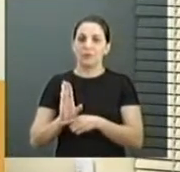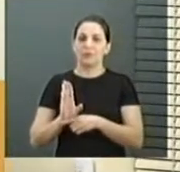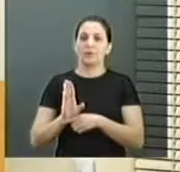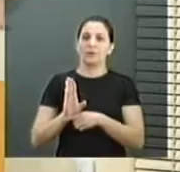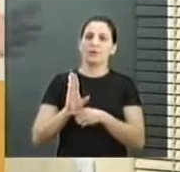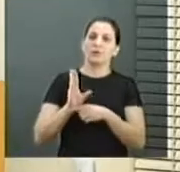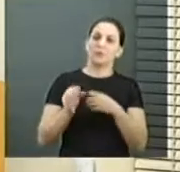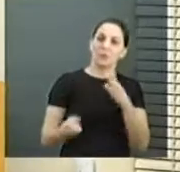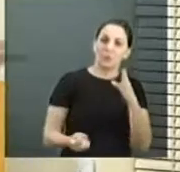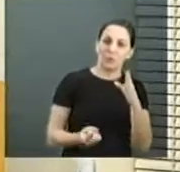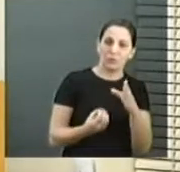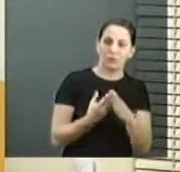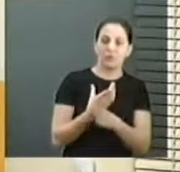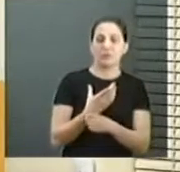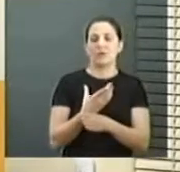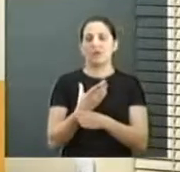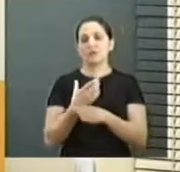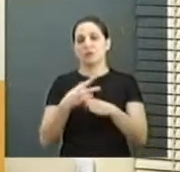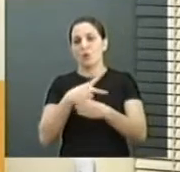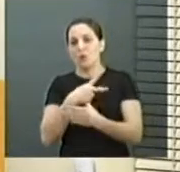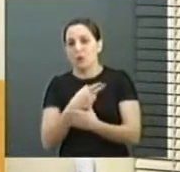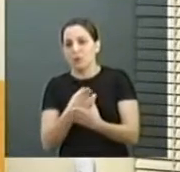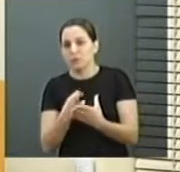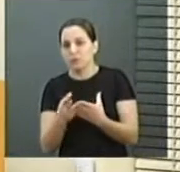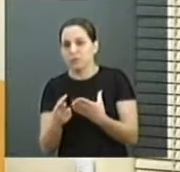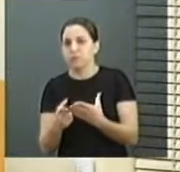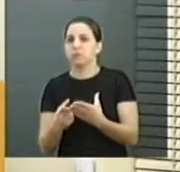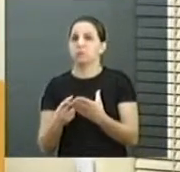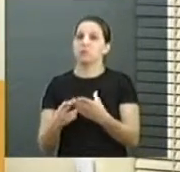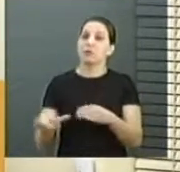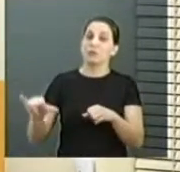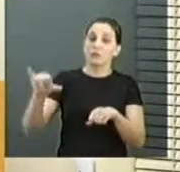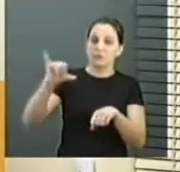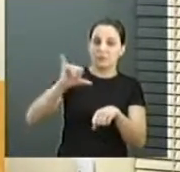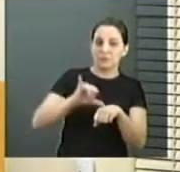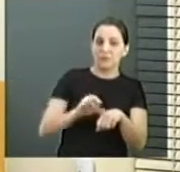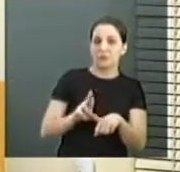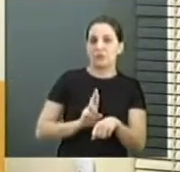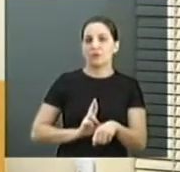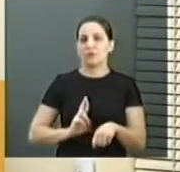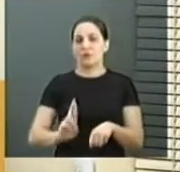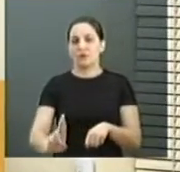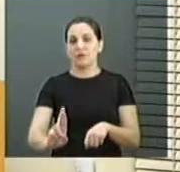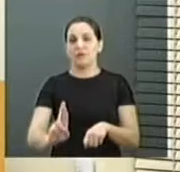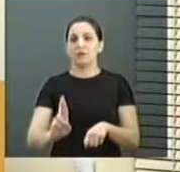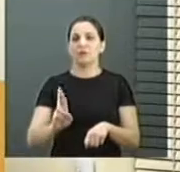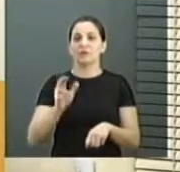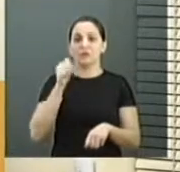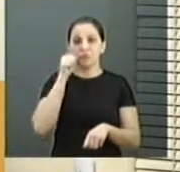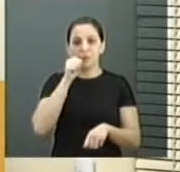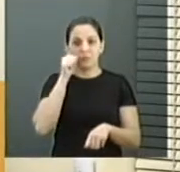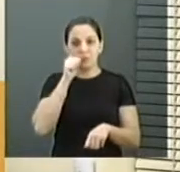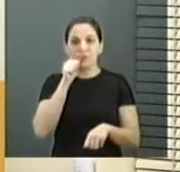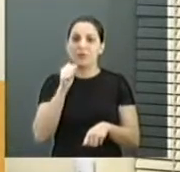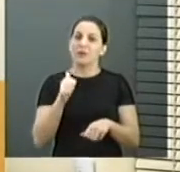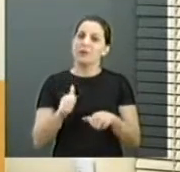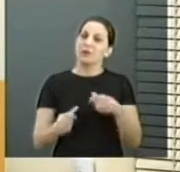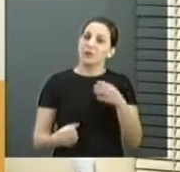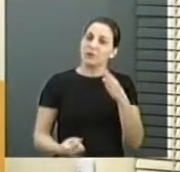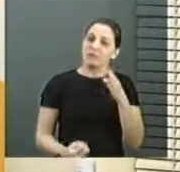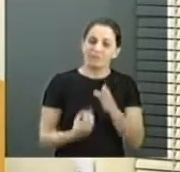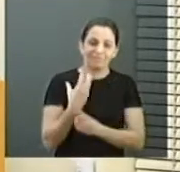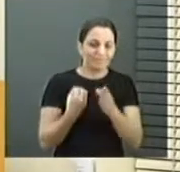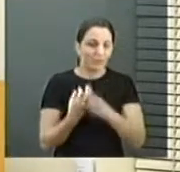com a costoara, que foi ligada, que continua ligada ao centro de referência da mulher, mas que, infelizmente, não funciona, os equipamentos estão